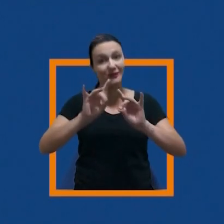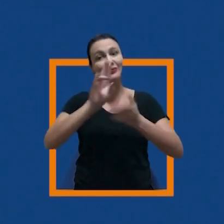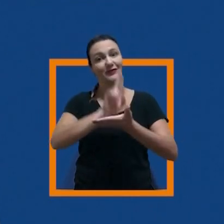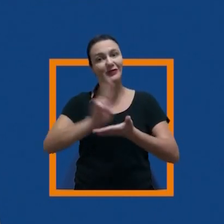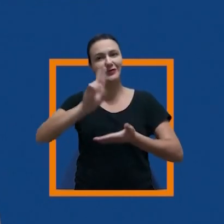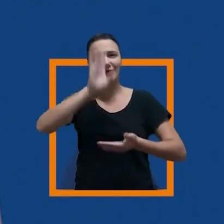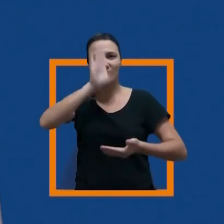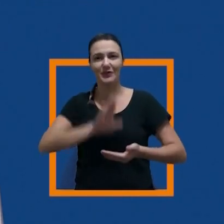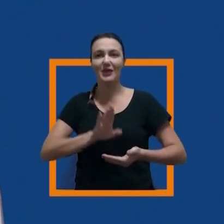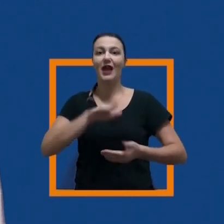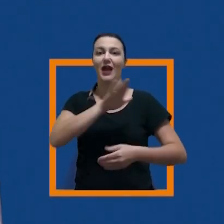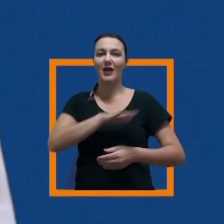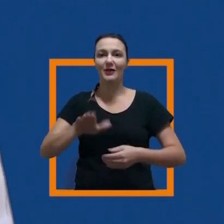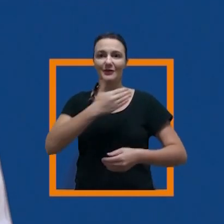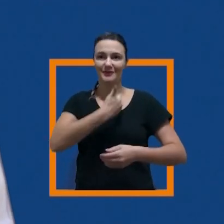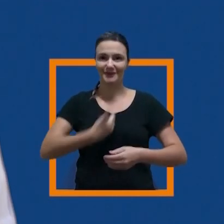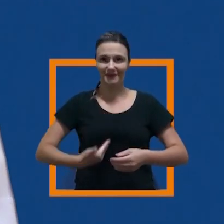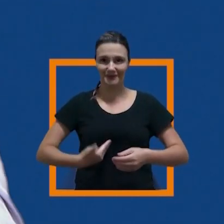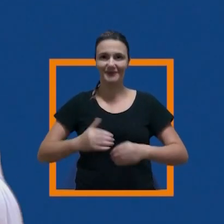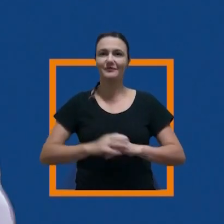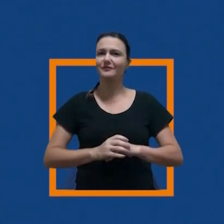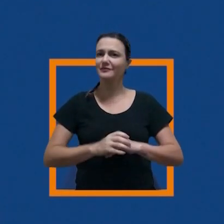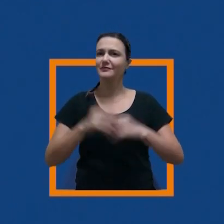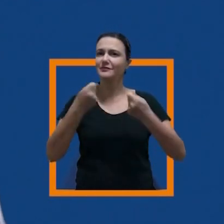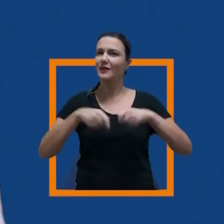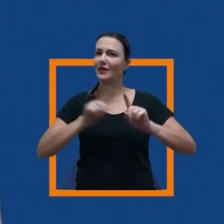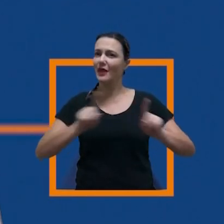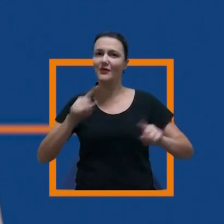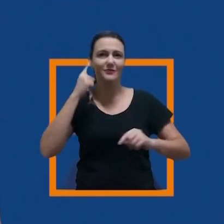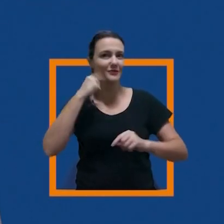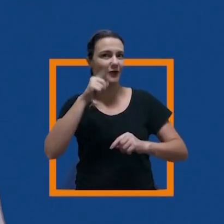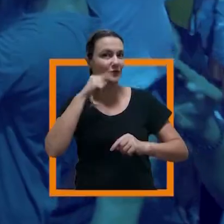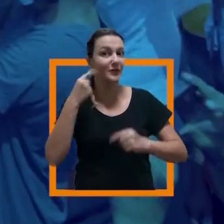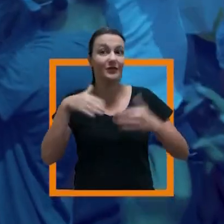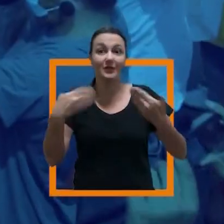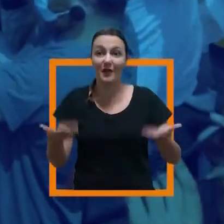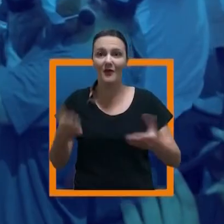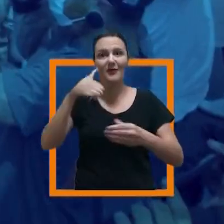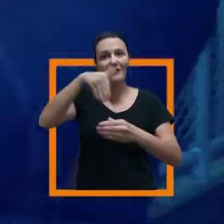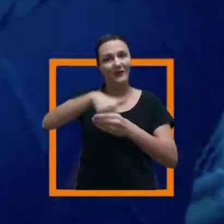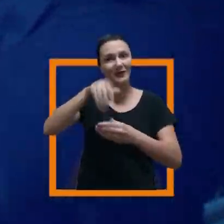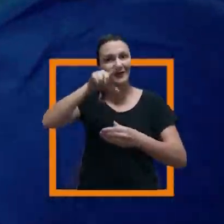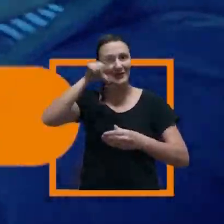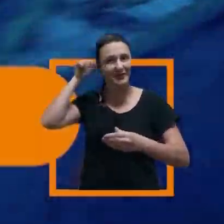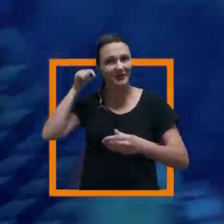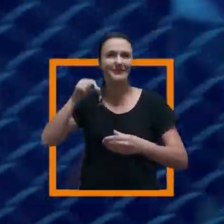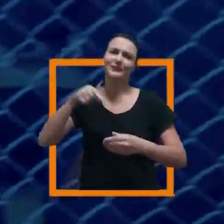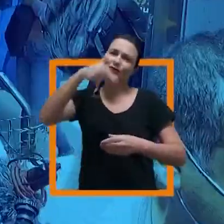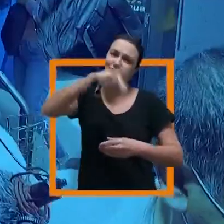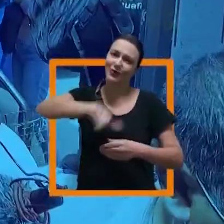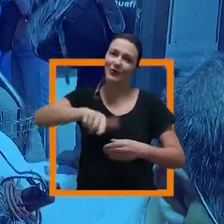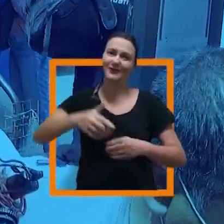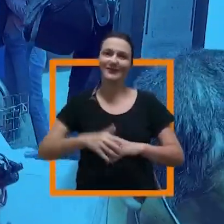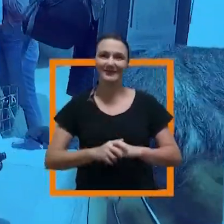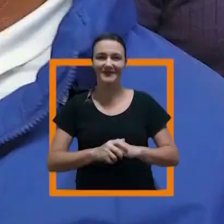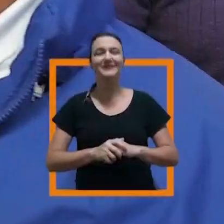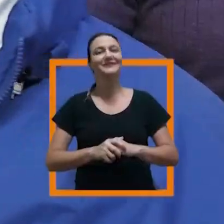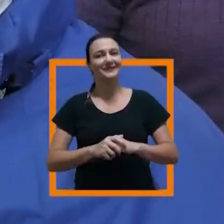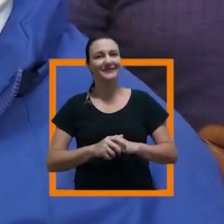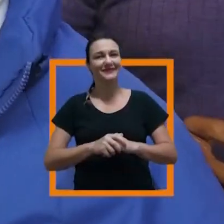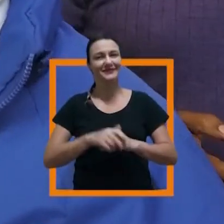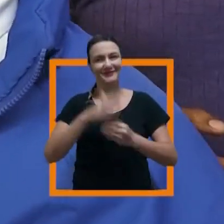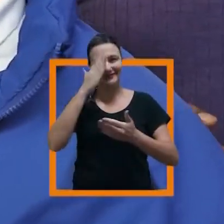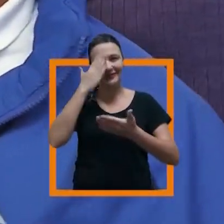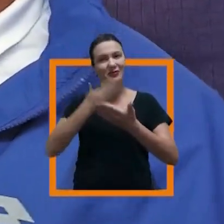gratuito aos alunos da rede pública. Sem ter que fazer vestibular. Então, votou no Márcio, vota de novo.